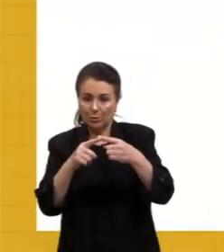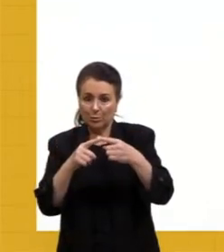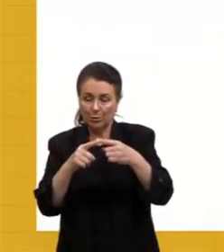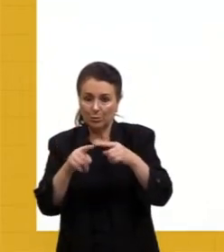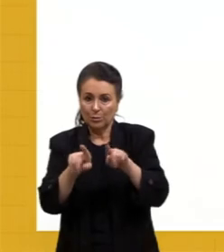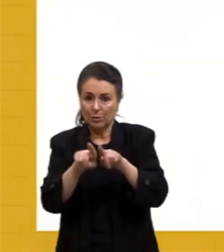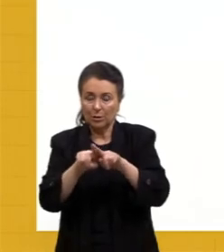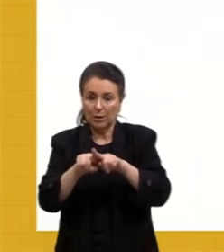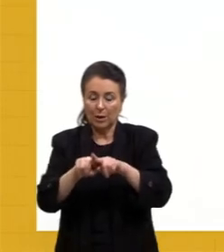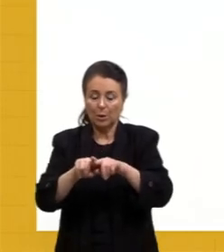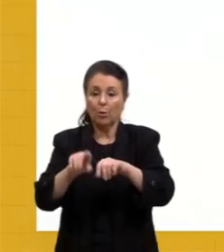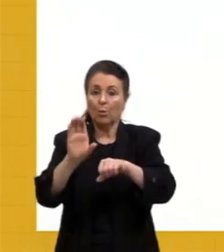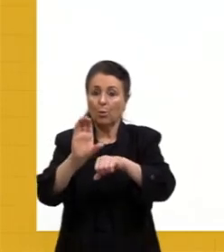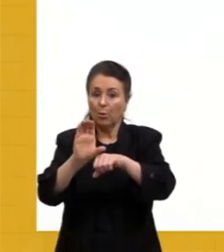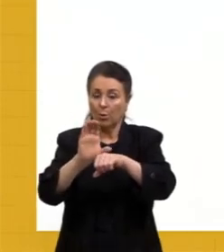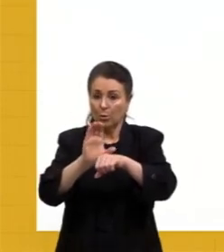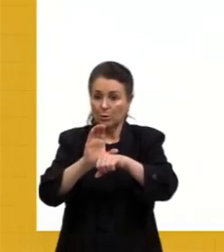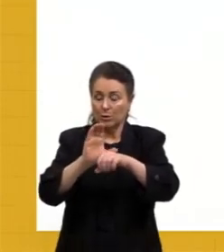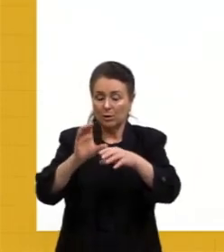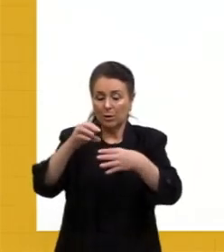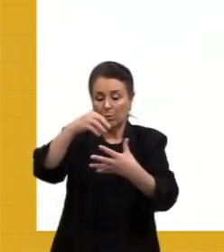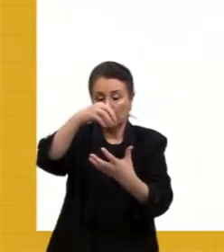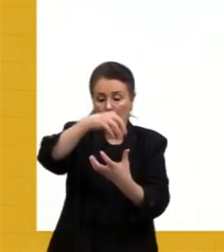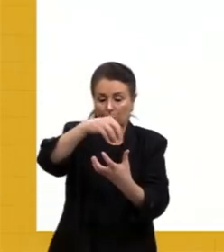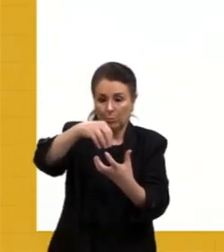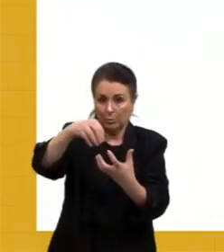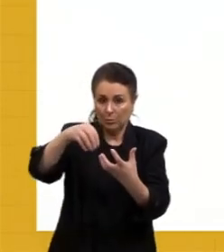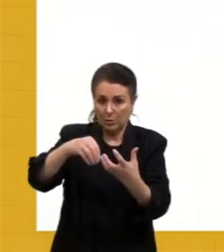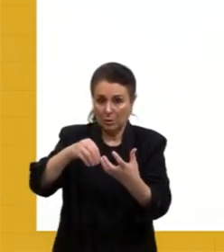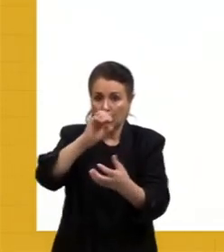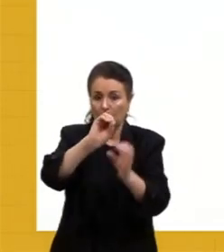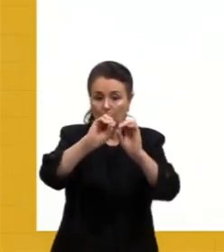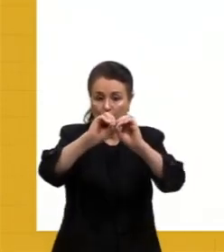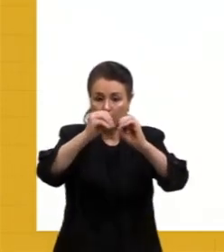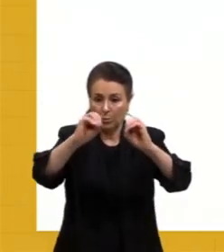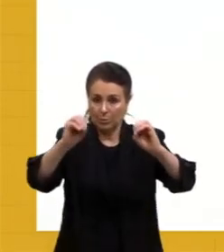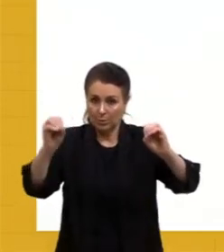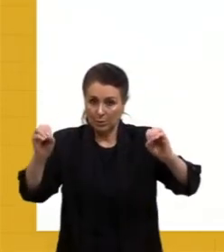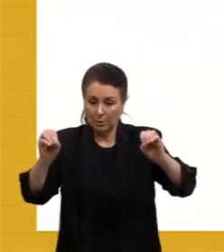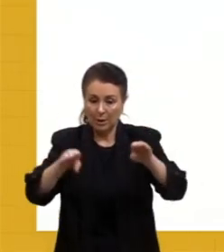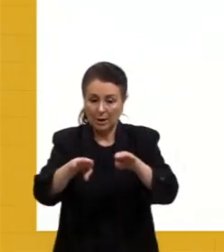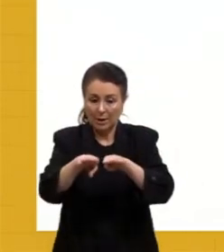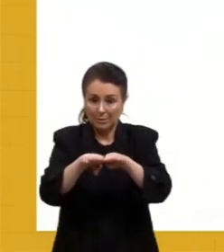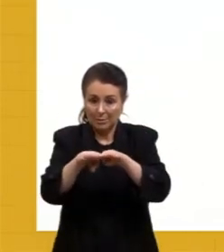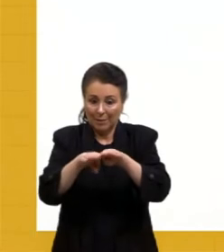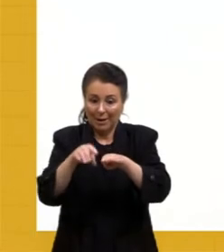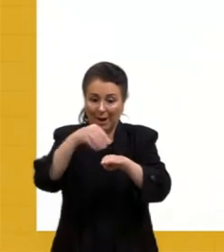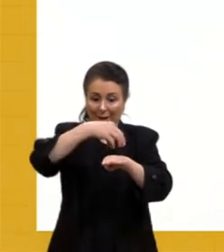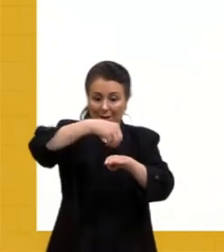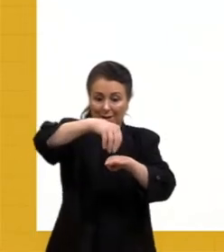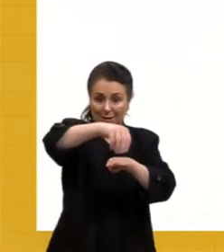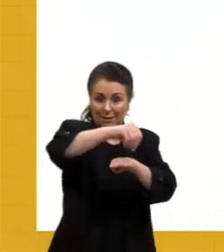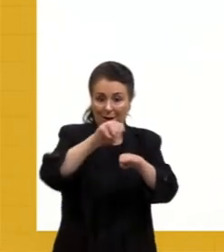Continental-oceânica, isso quer dizer uma placa oceânica contra uma placa continental, essa placa continental vai soerguer, né, e a placa